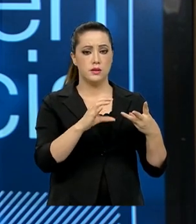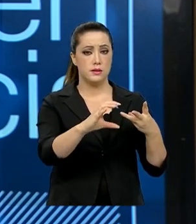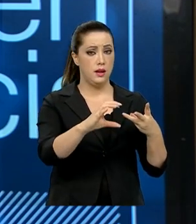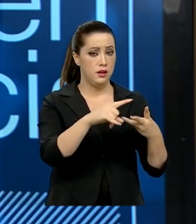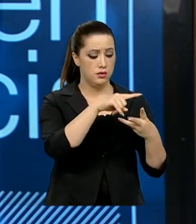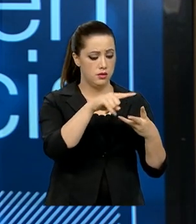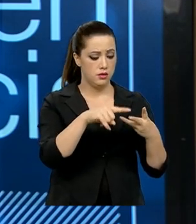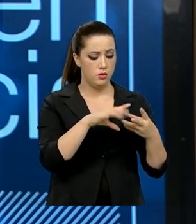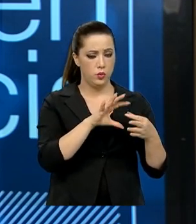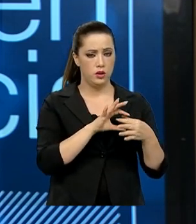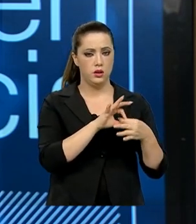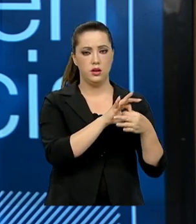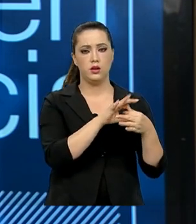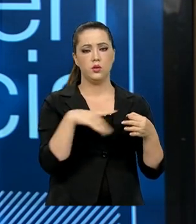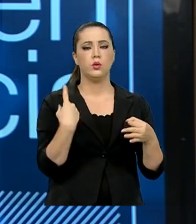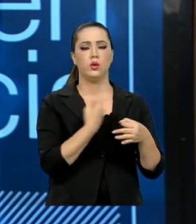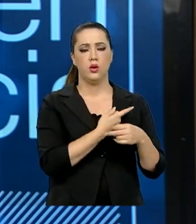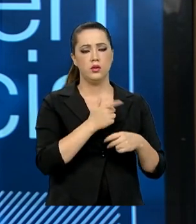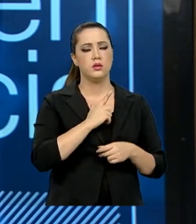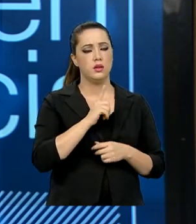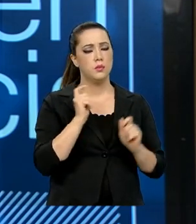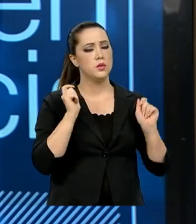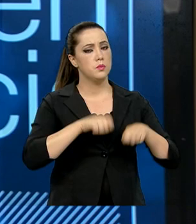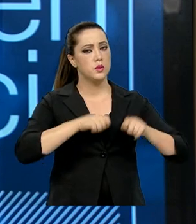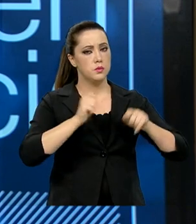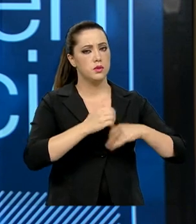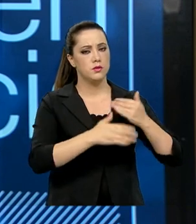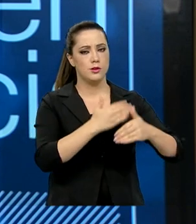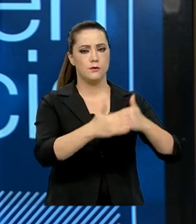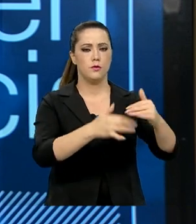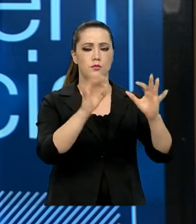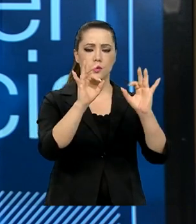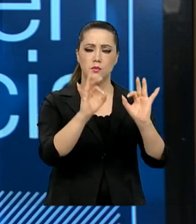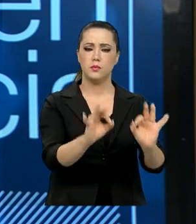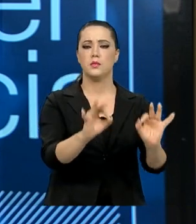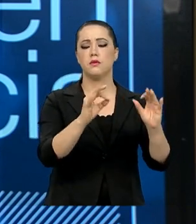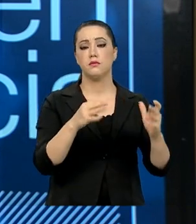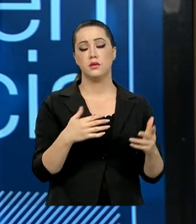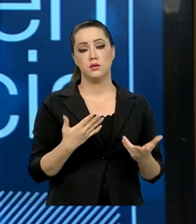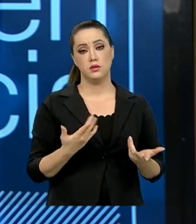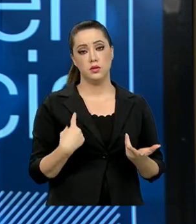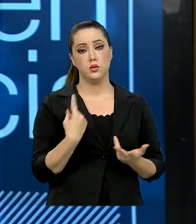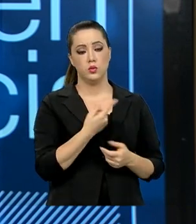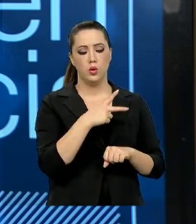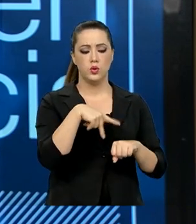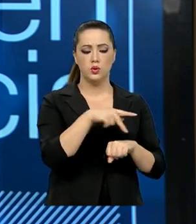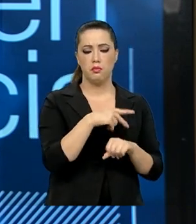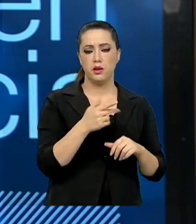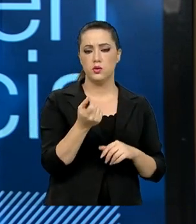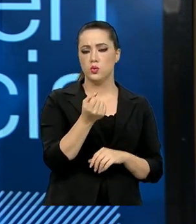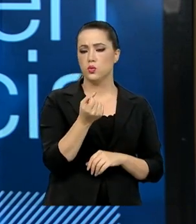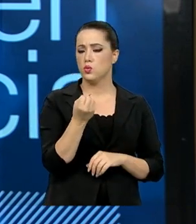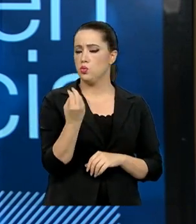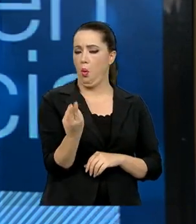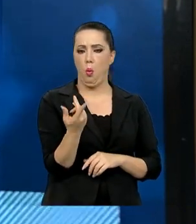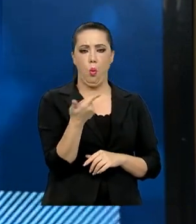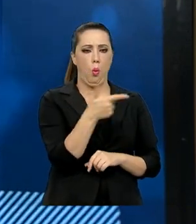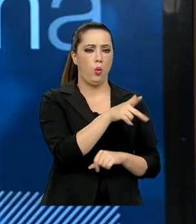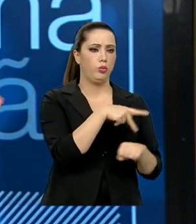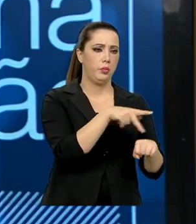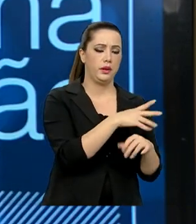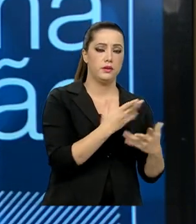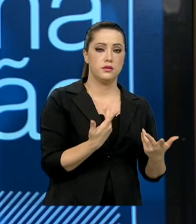nós temos as condições para um desenvolvimento sustentável no nosso país e em qualquer nação do mundo. Então,